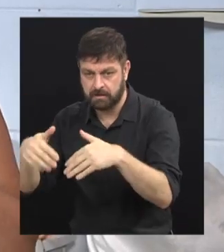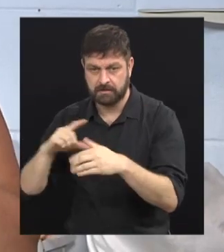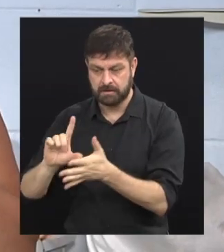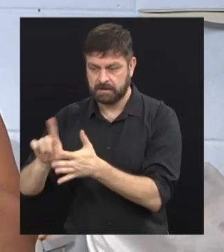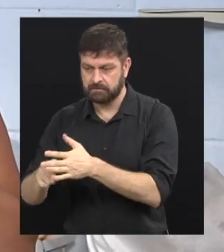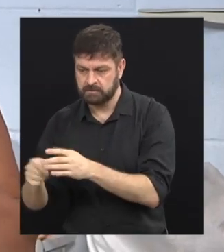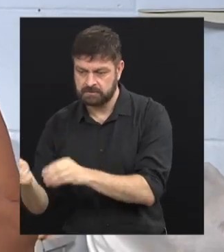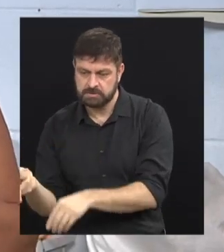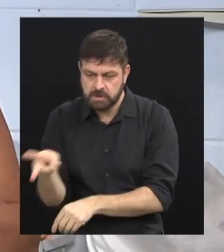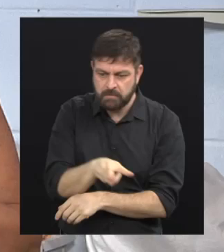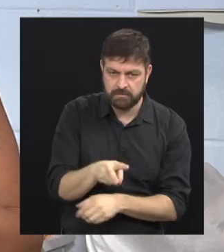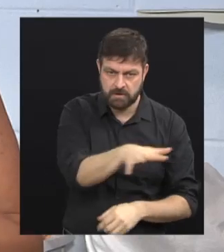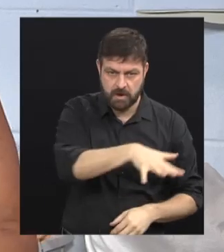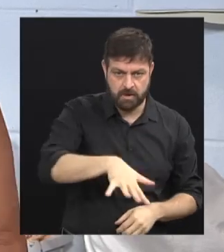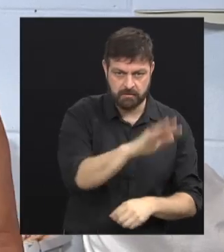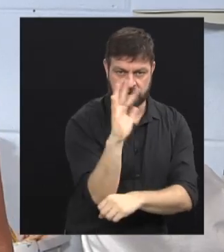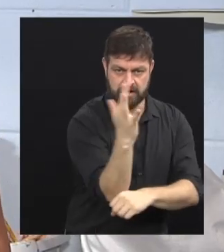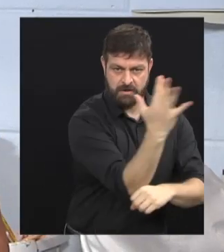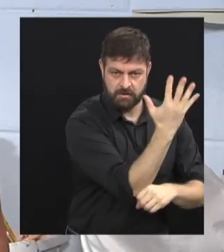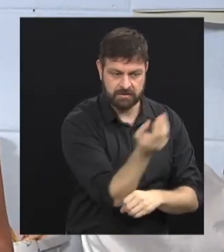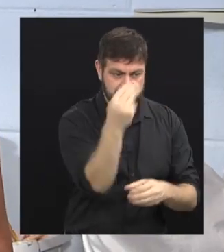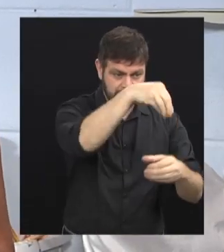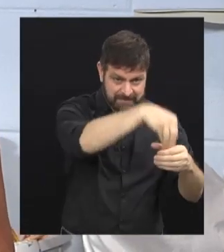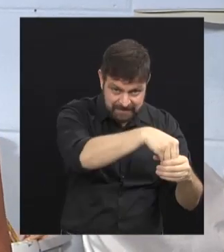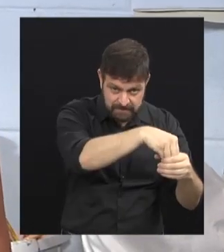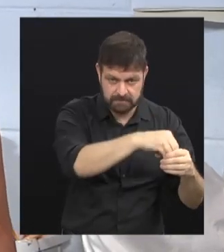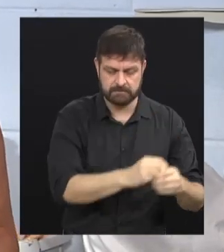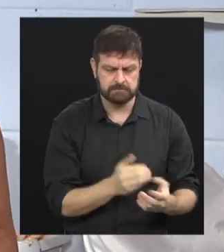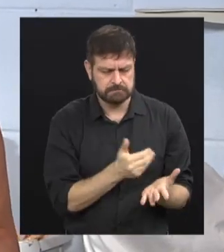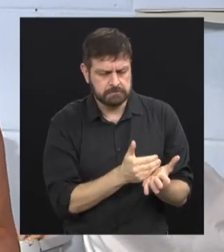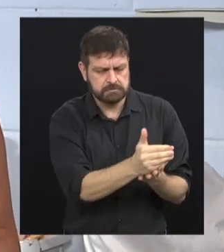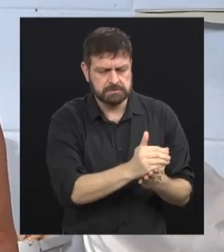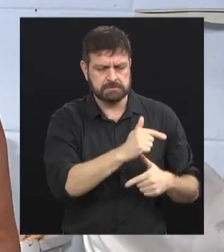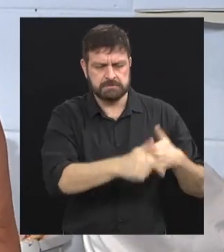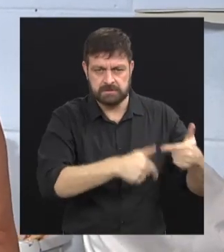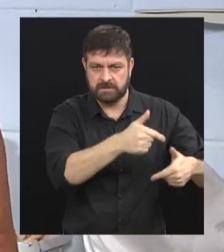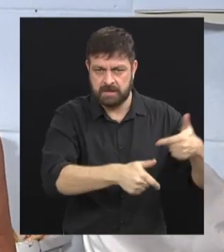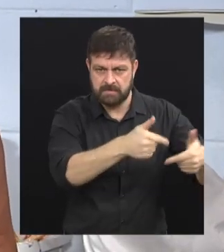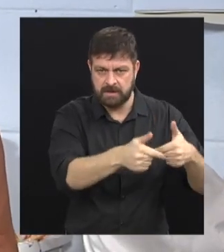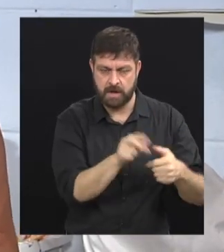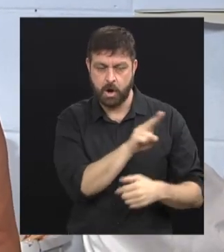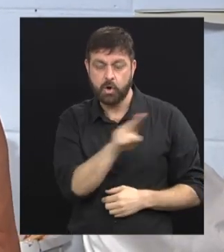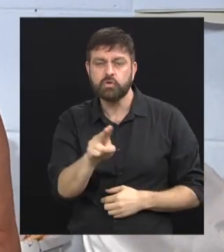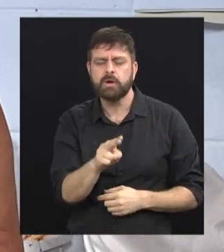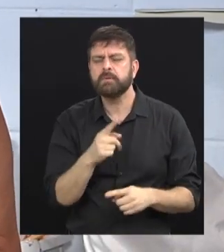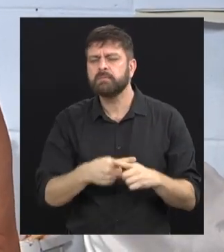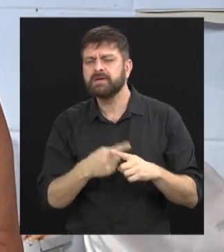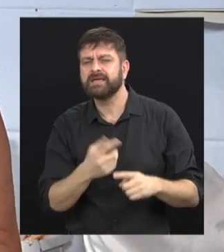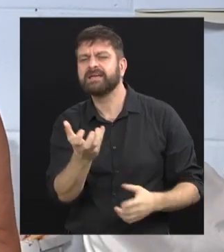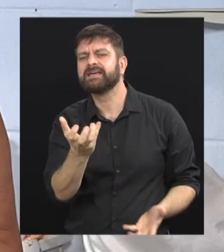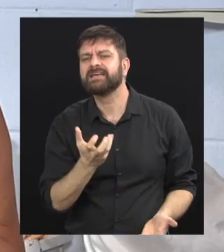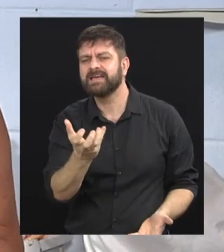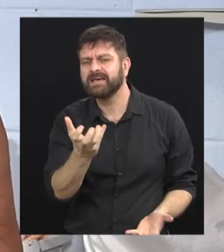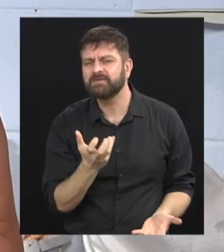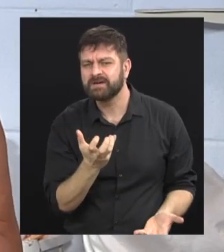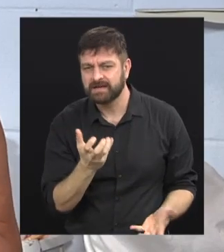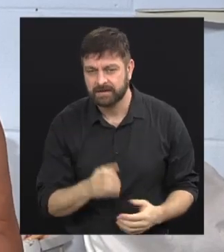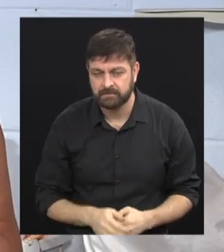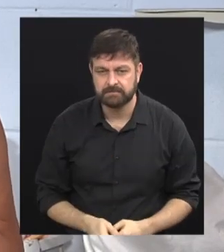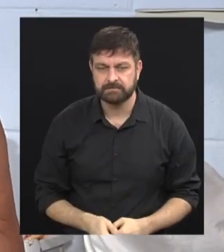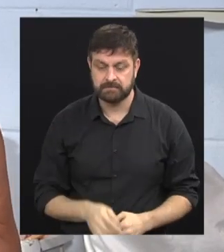um espaço dentro do parque ecológico. E começamos a trabalhar, o nome do projeto foi